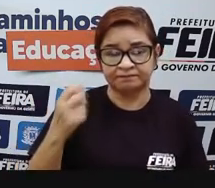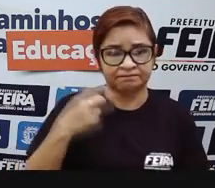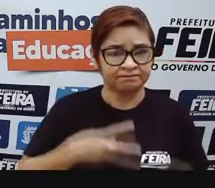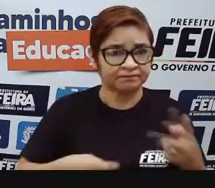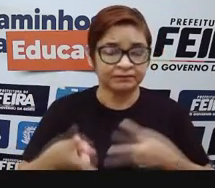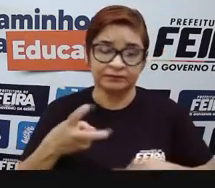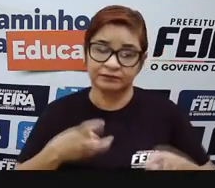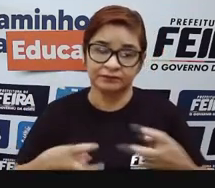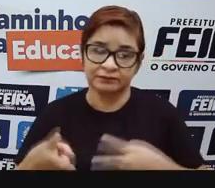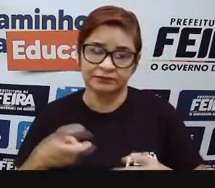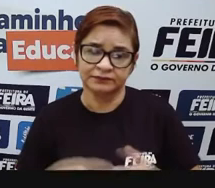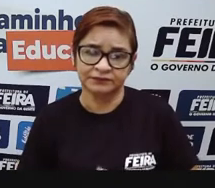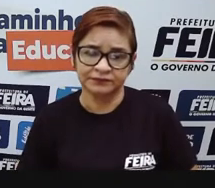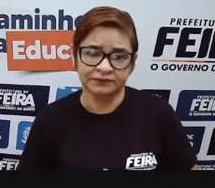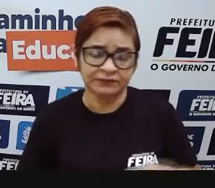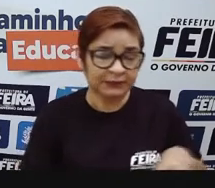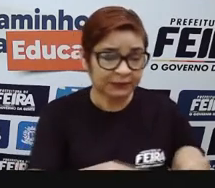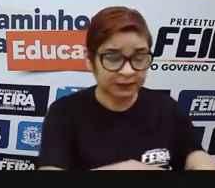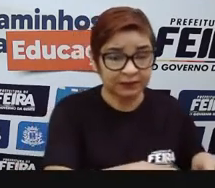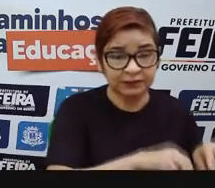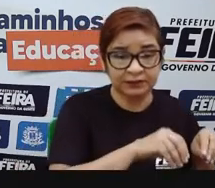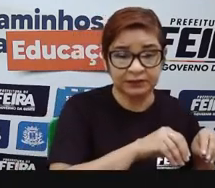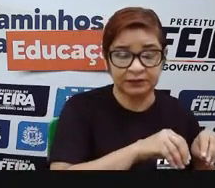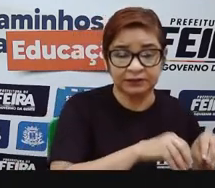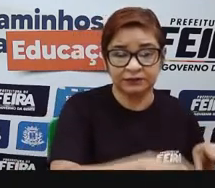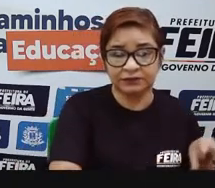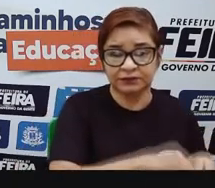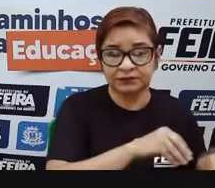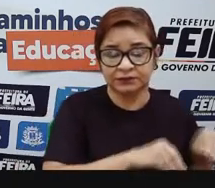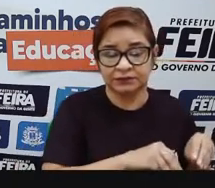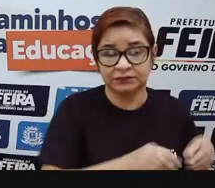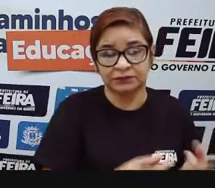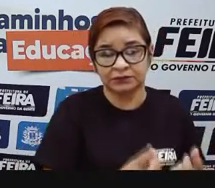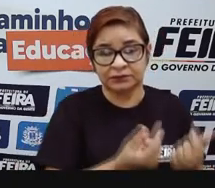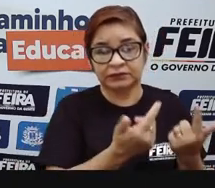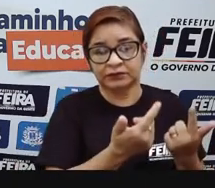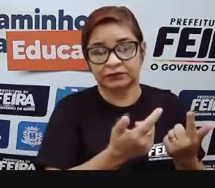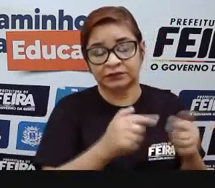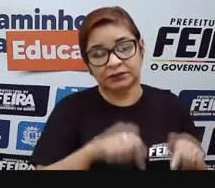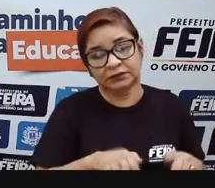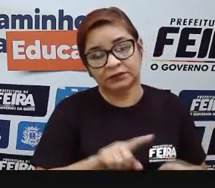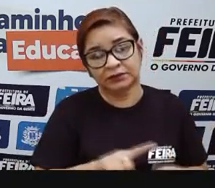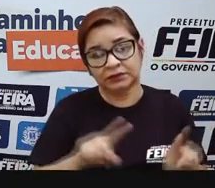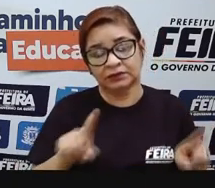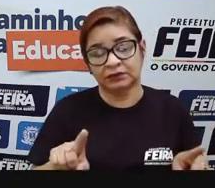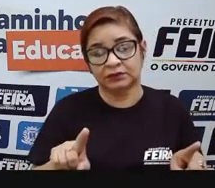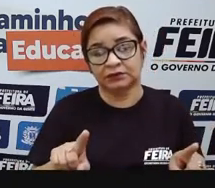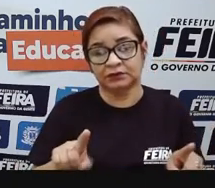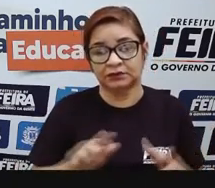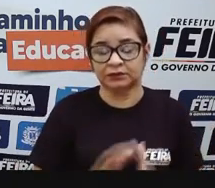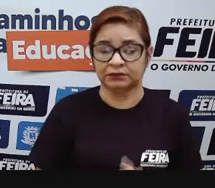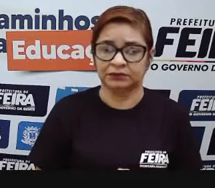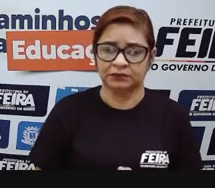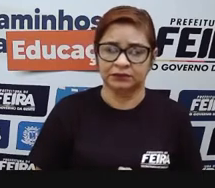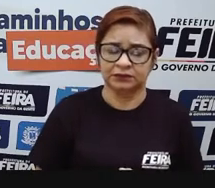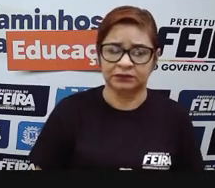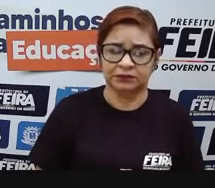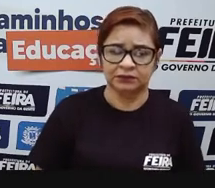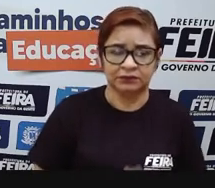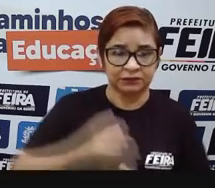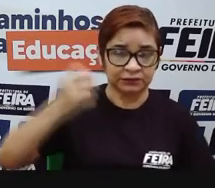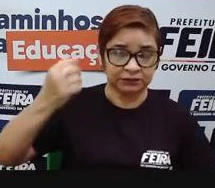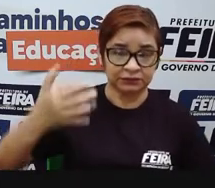Essa atividade econômica sendo tão forte. Então, o que é que predomina? A gente discutiu na aula passada o que é que